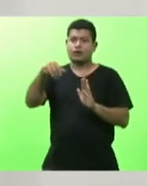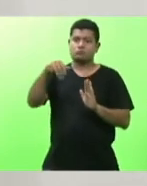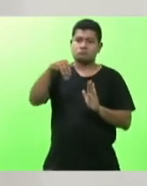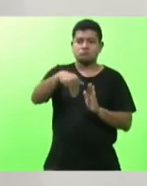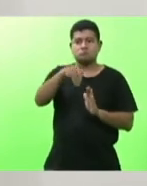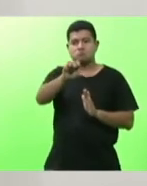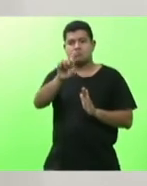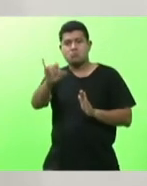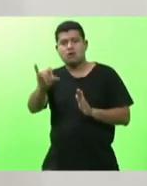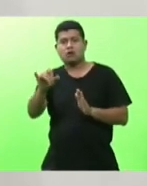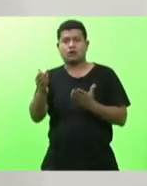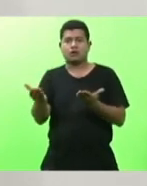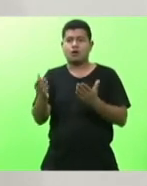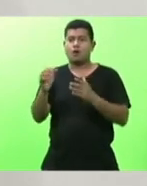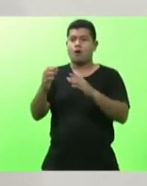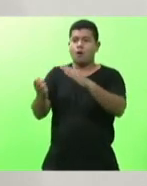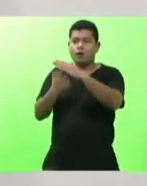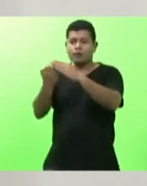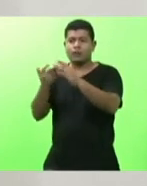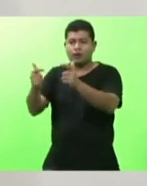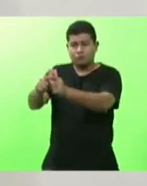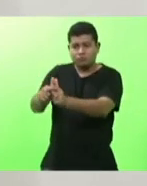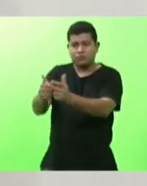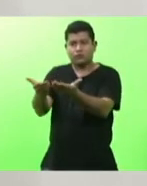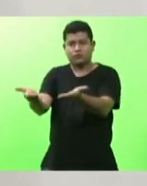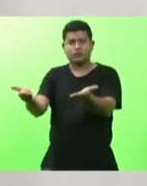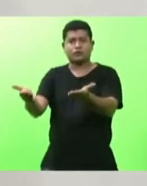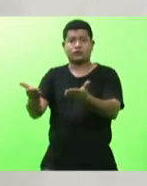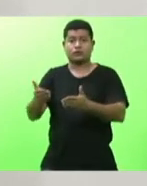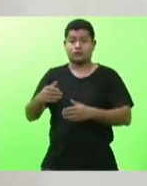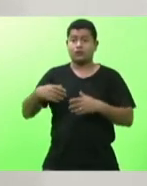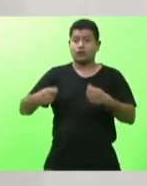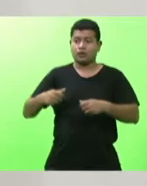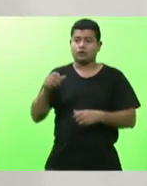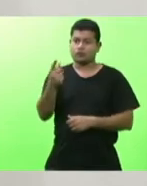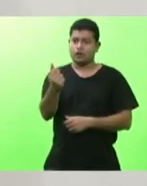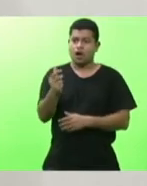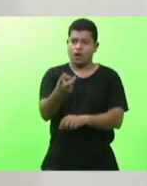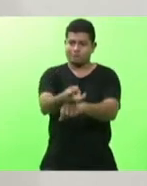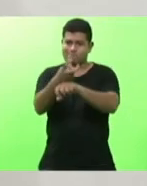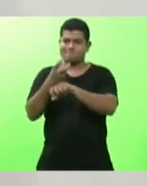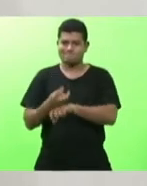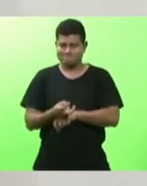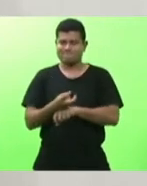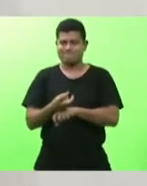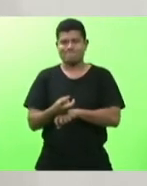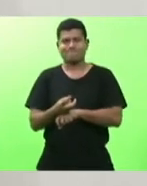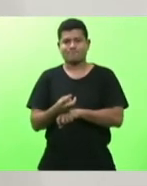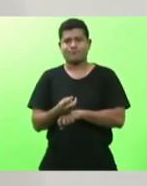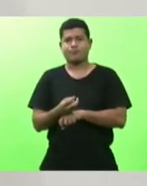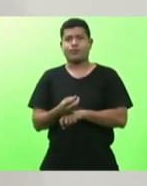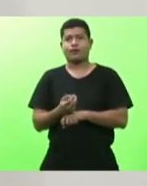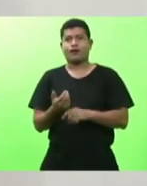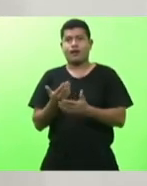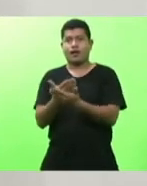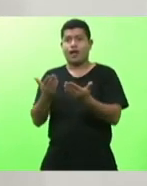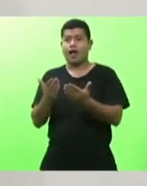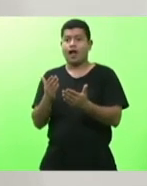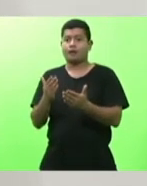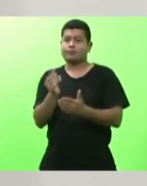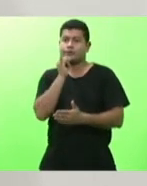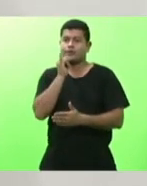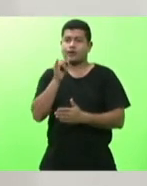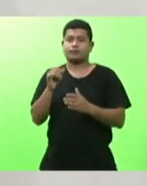micro ou pequeno empresário você vai pegar um empréstimo para estes até 100 mil